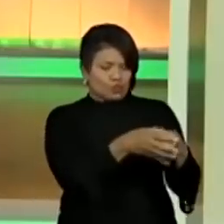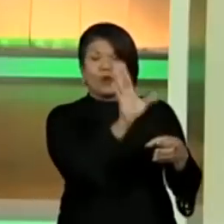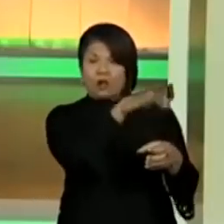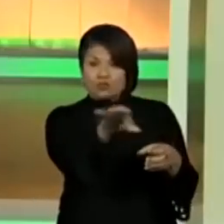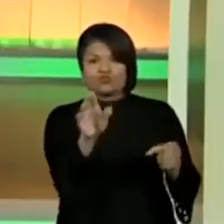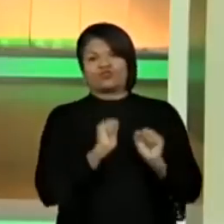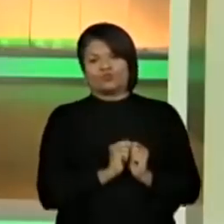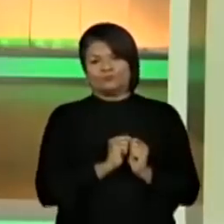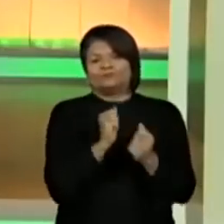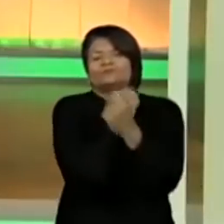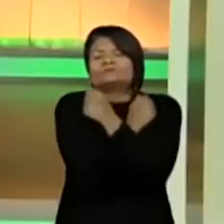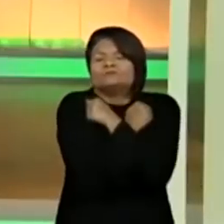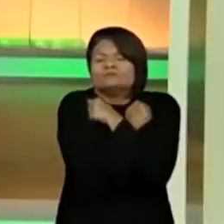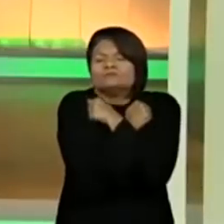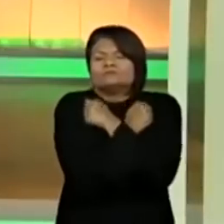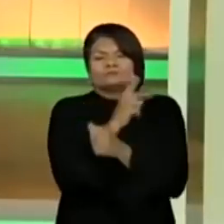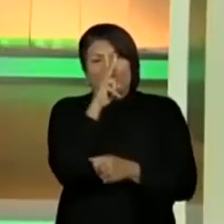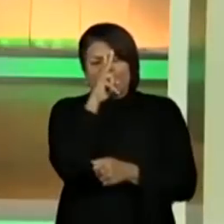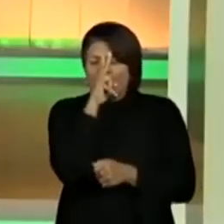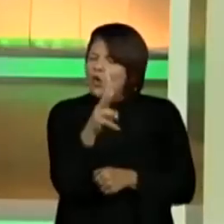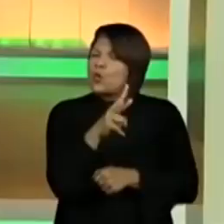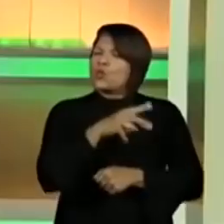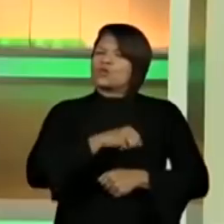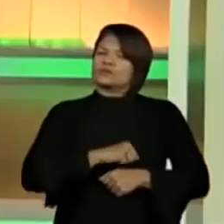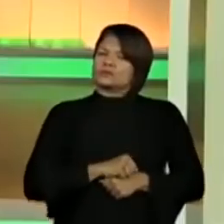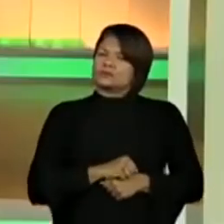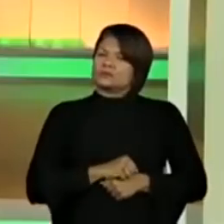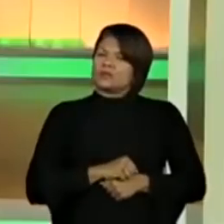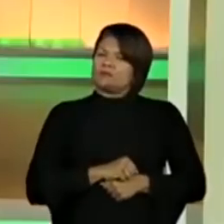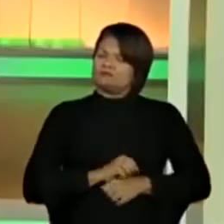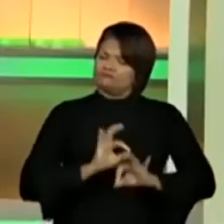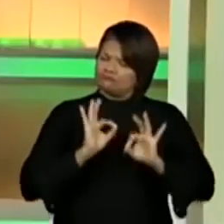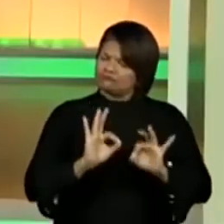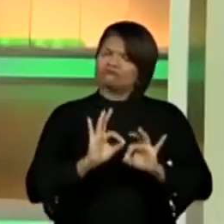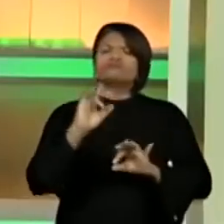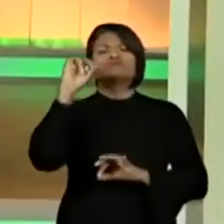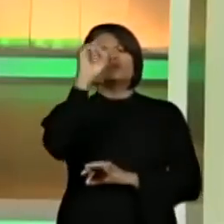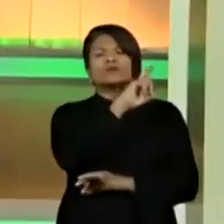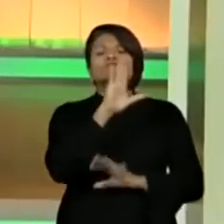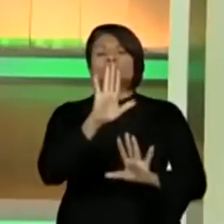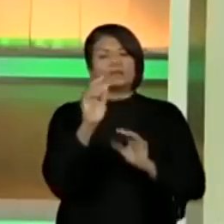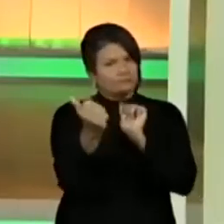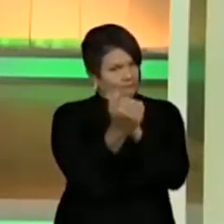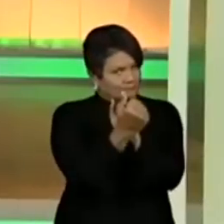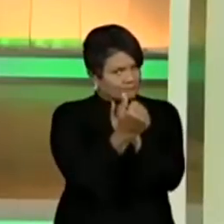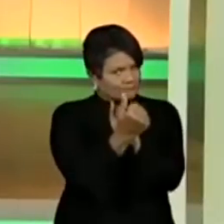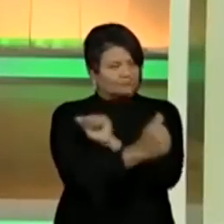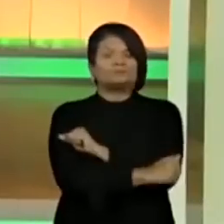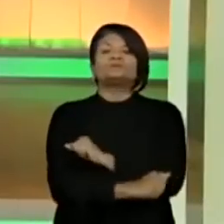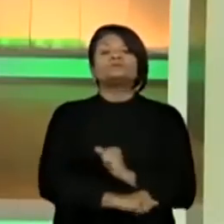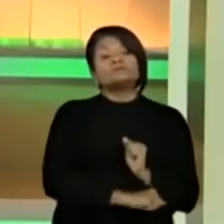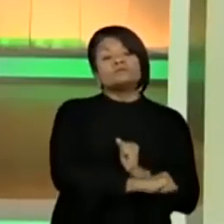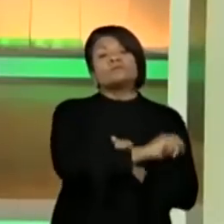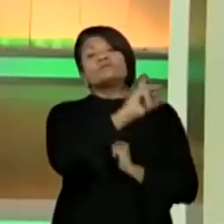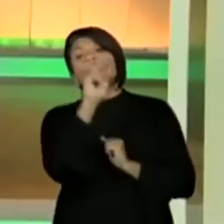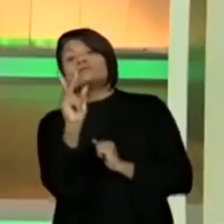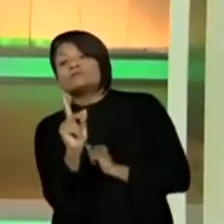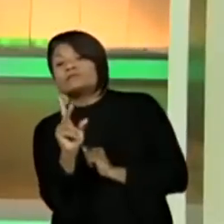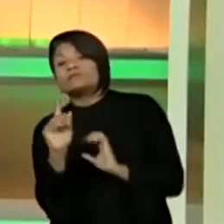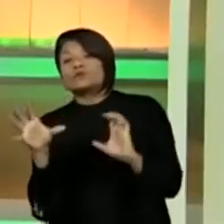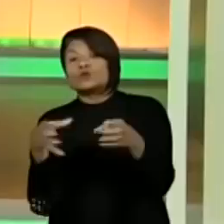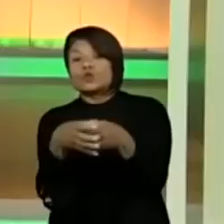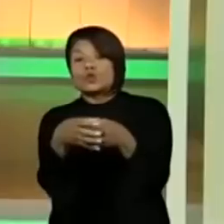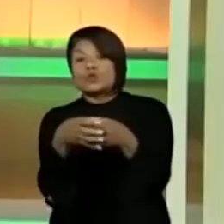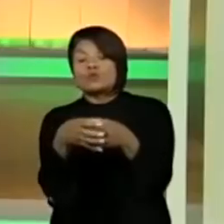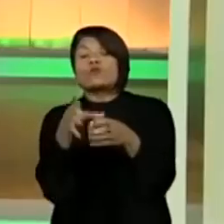abraço, força, é isso mesmo, é difícil, mas a gente está junto. O segundo grupo são